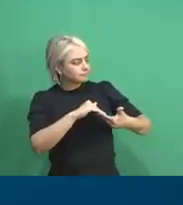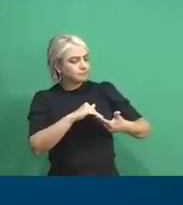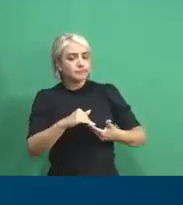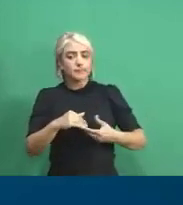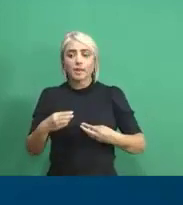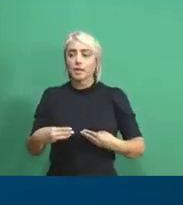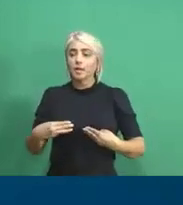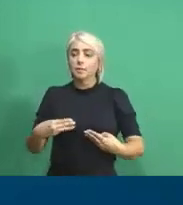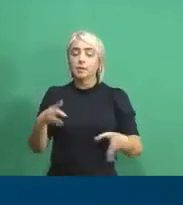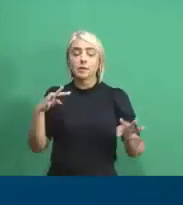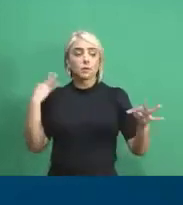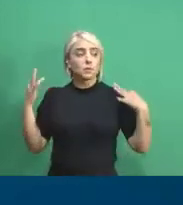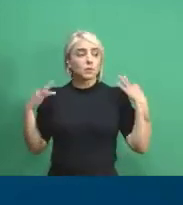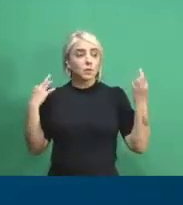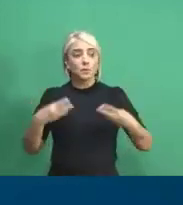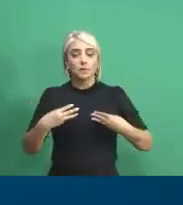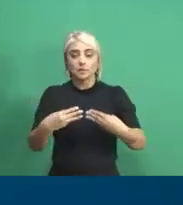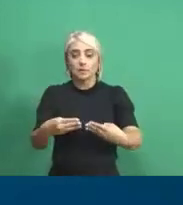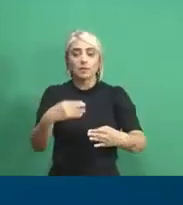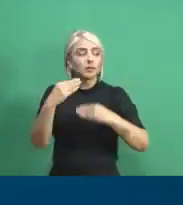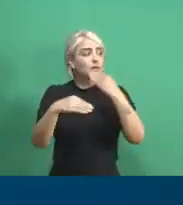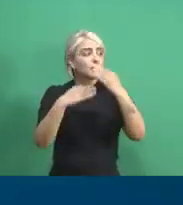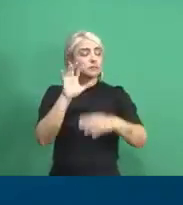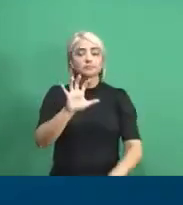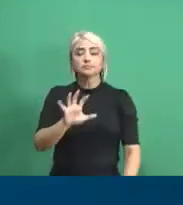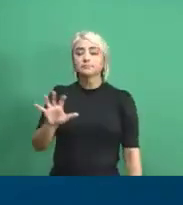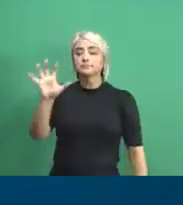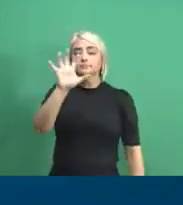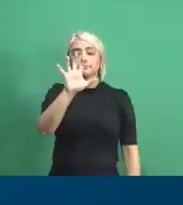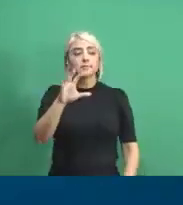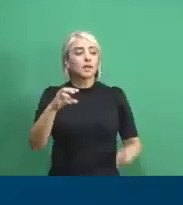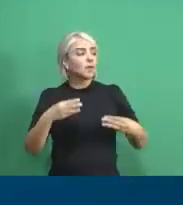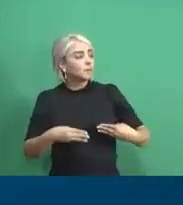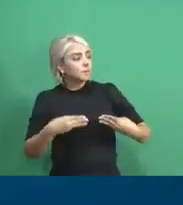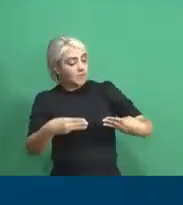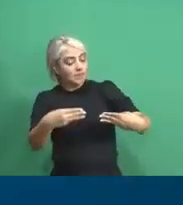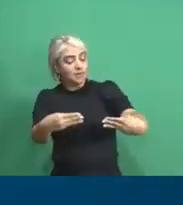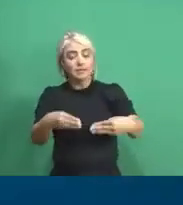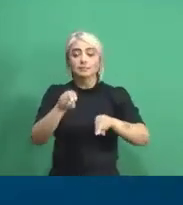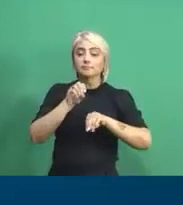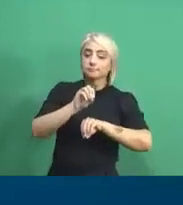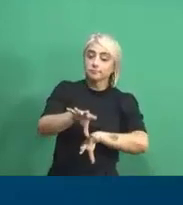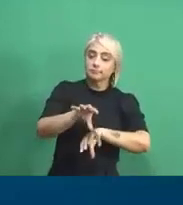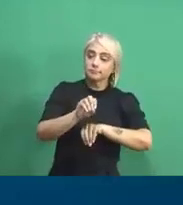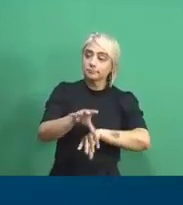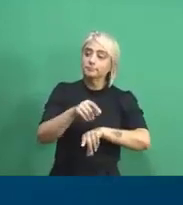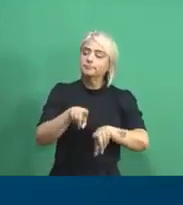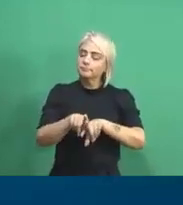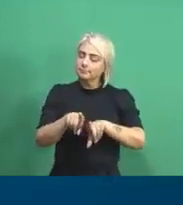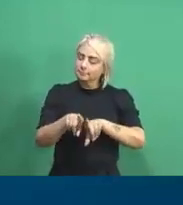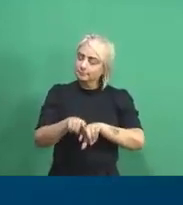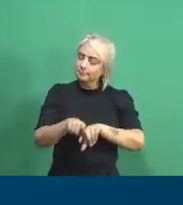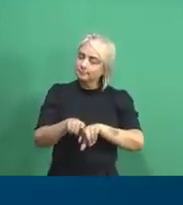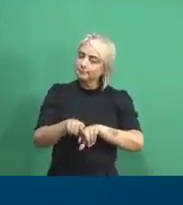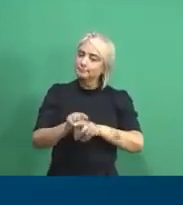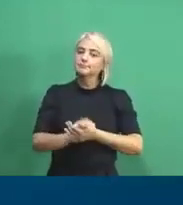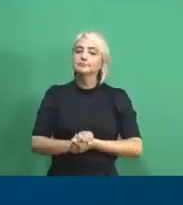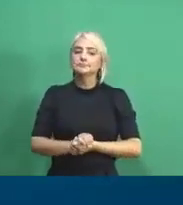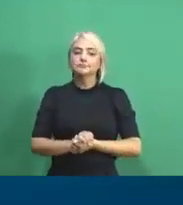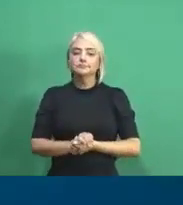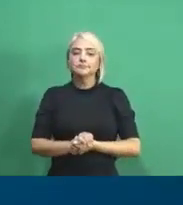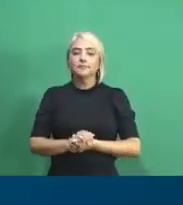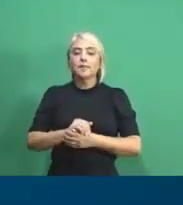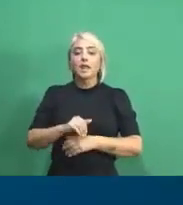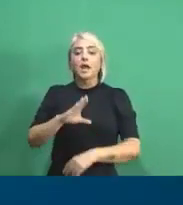o Ministério do Turismo, o Ministério de Desenvolvimento Regional, o Ministério da Educação, também aqui com a gente, a